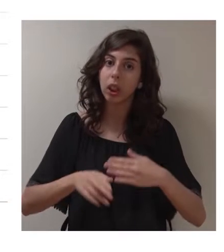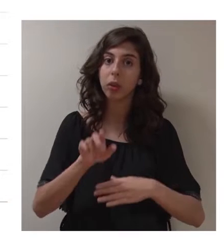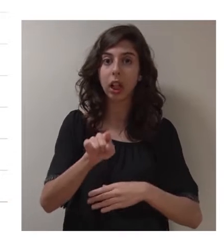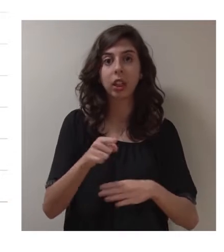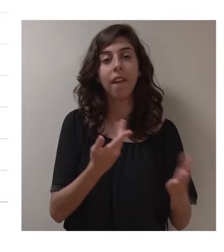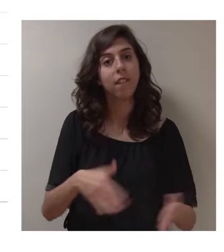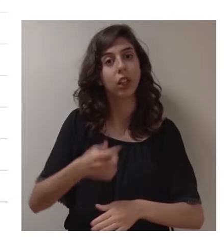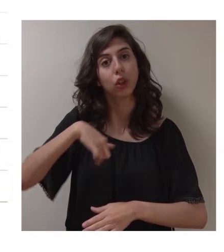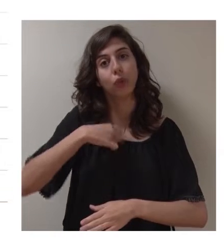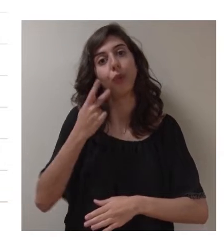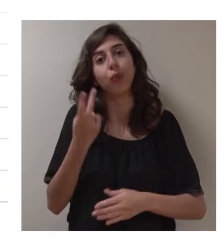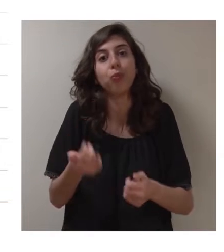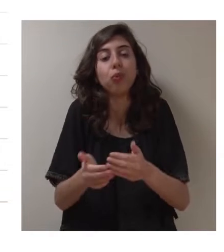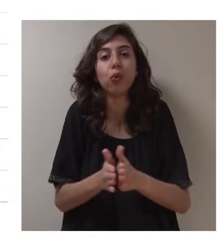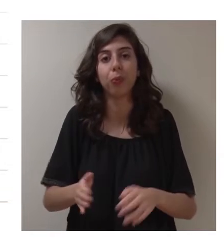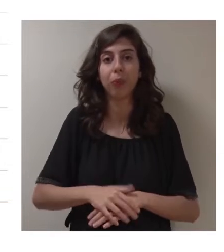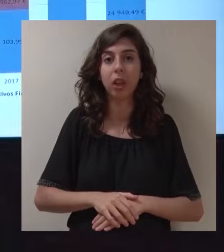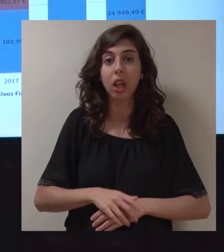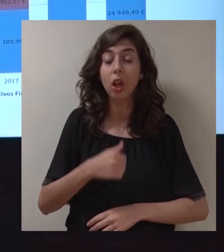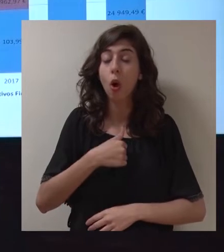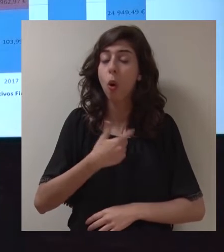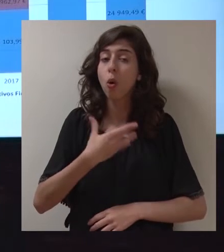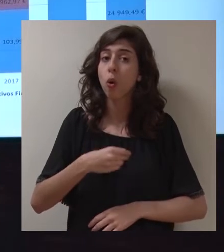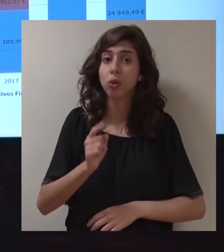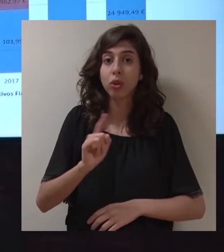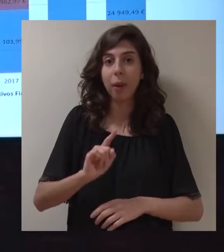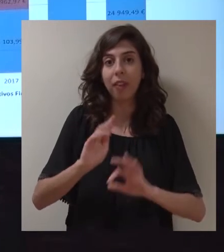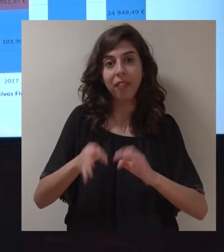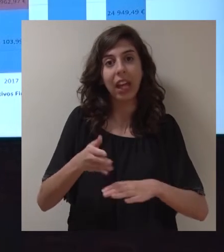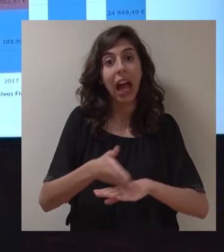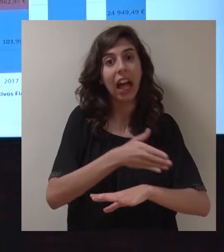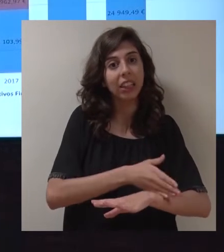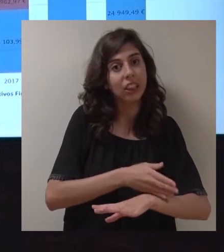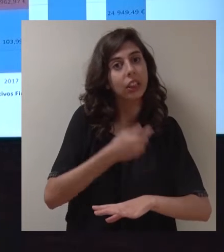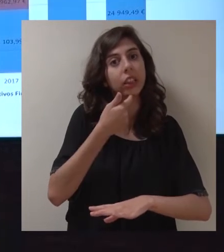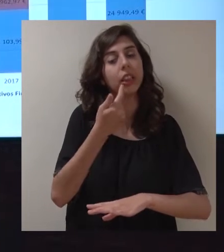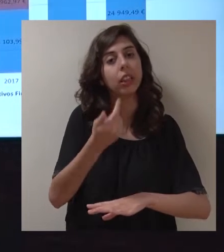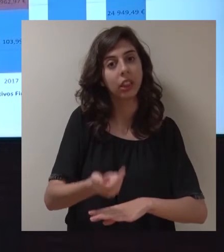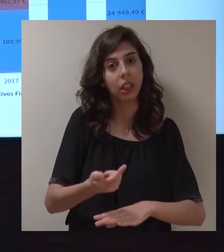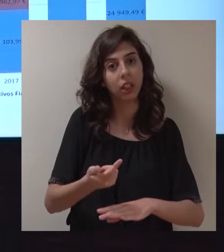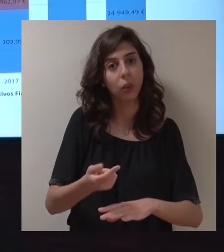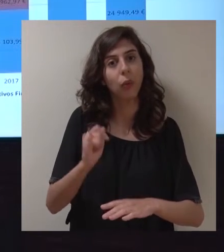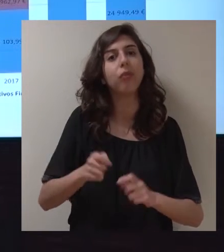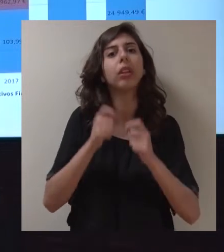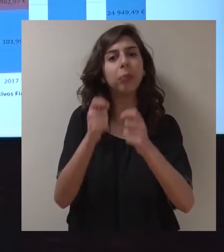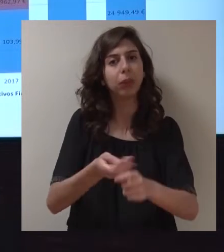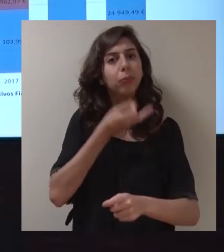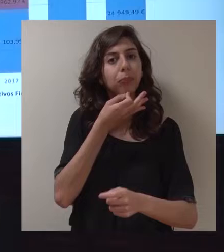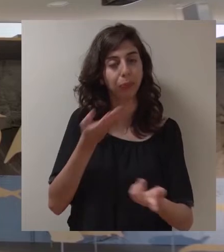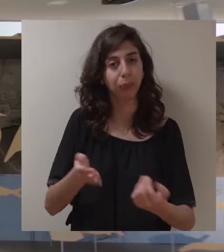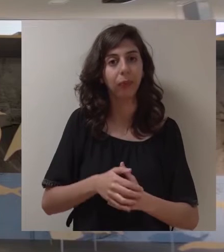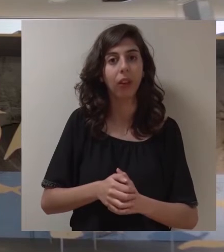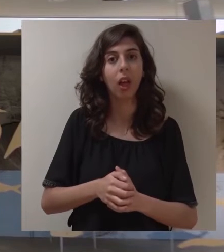e deste período que todos vivemos. E eu não gostava de terminar sem dar nota da temática do